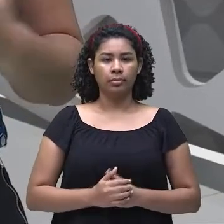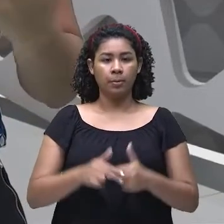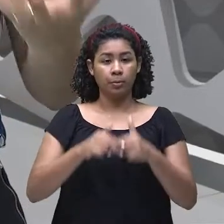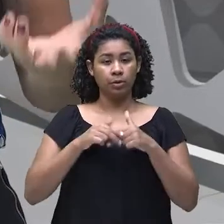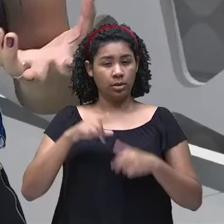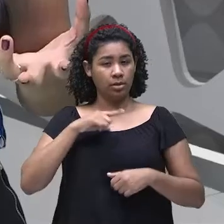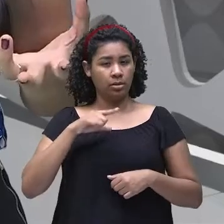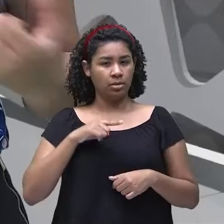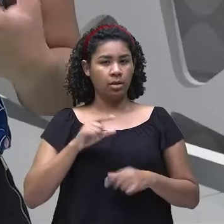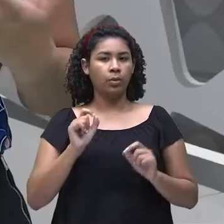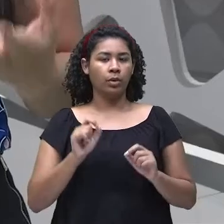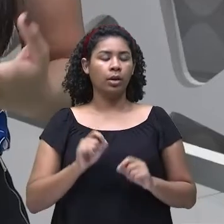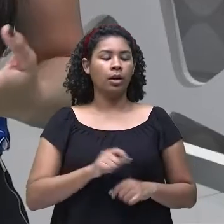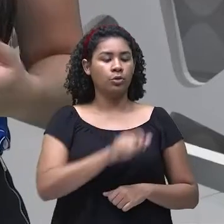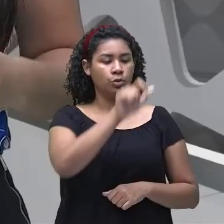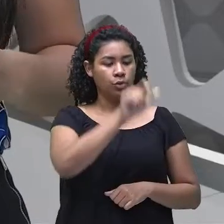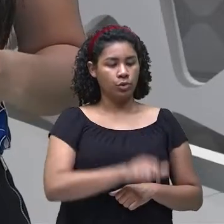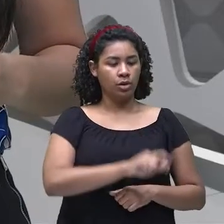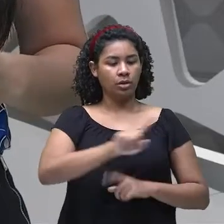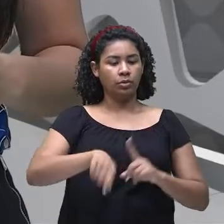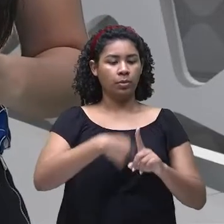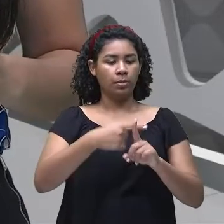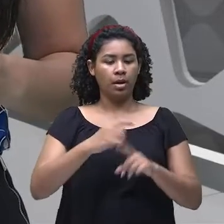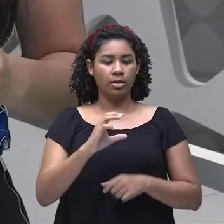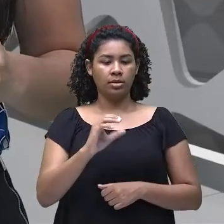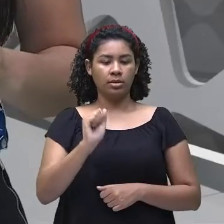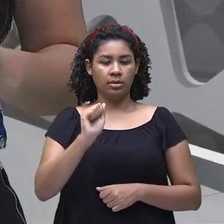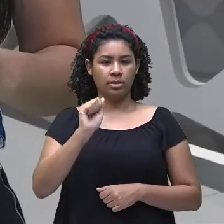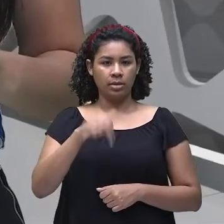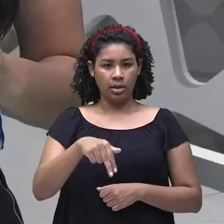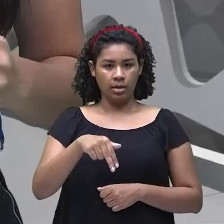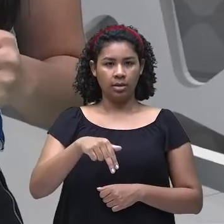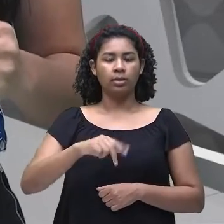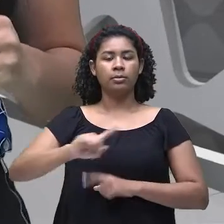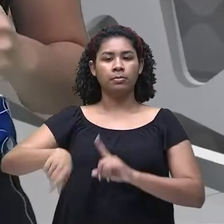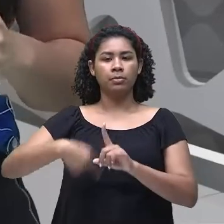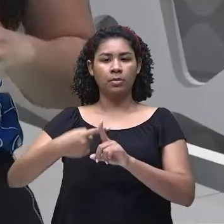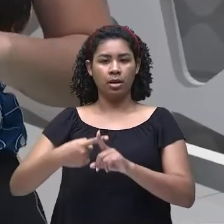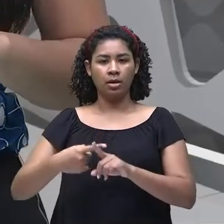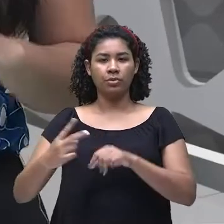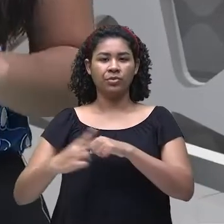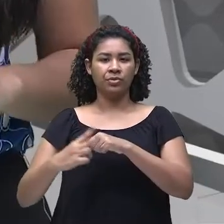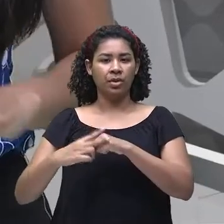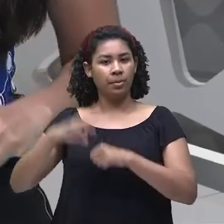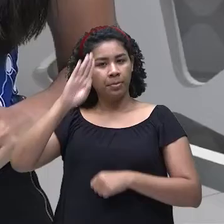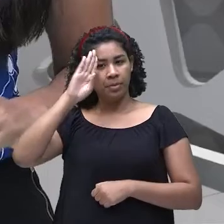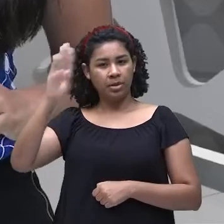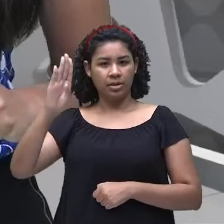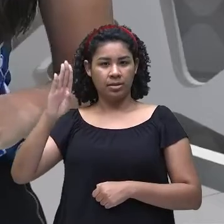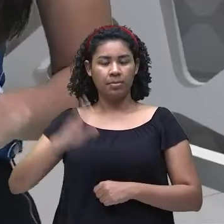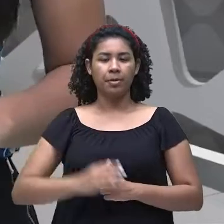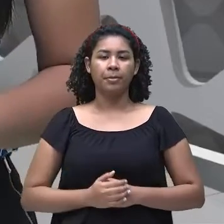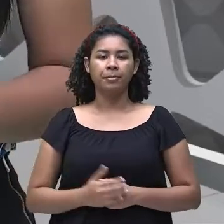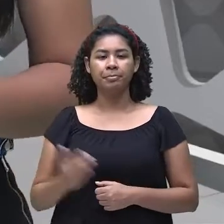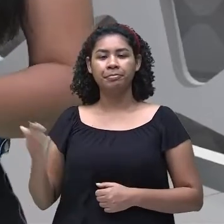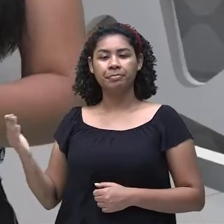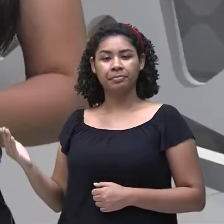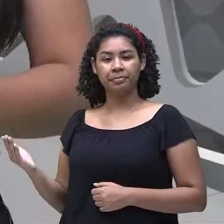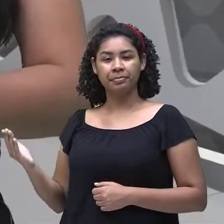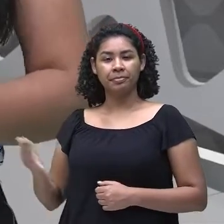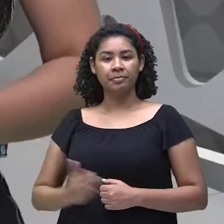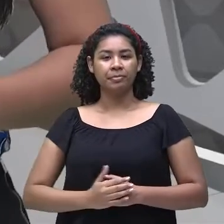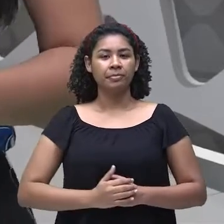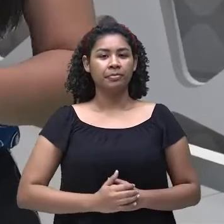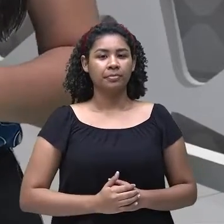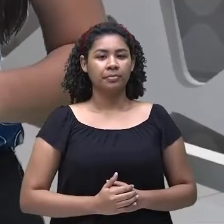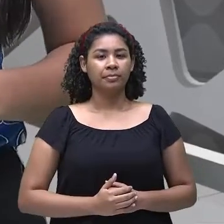can, mais o not, ou a sua contração, como a gente viu. O verbo principal, sem o to. He can't ride